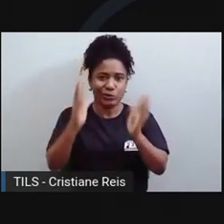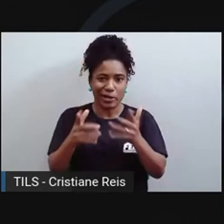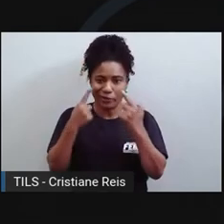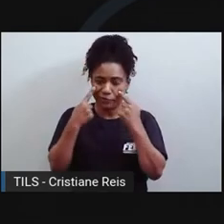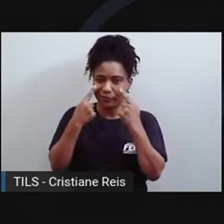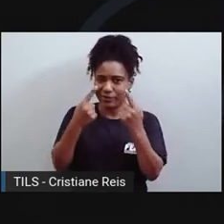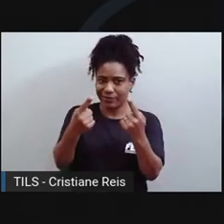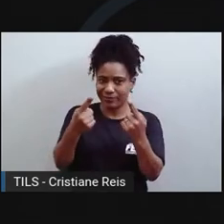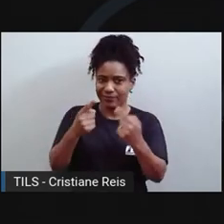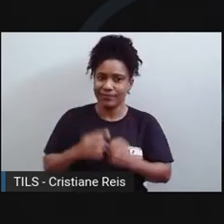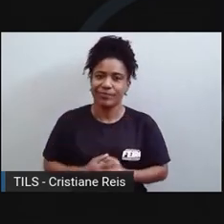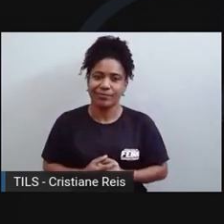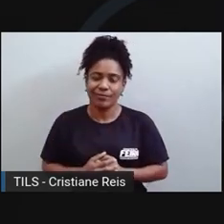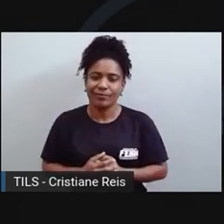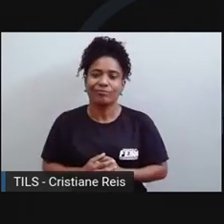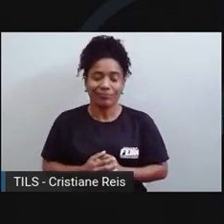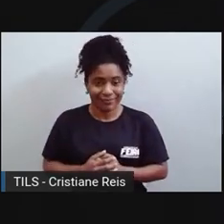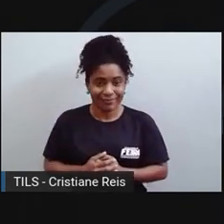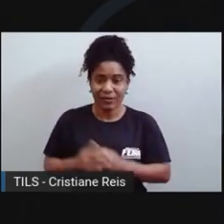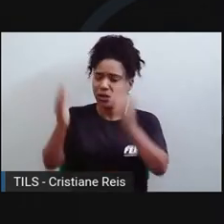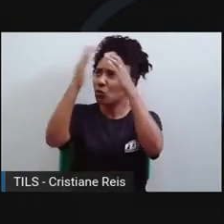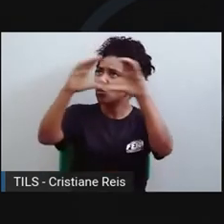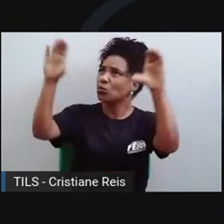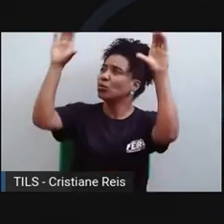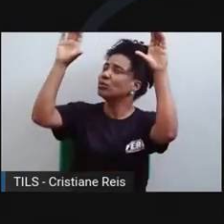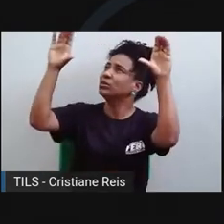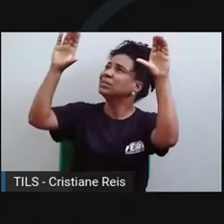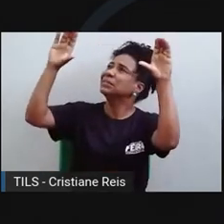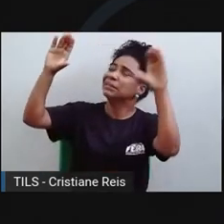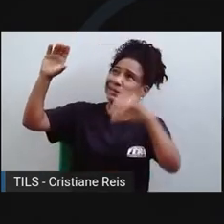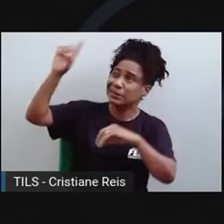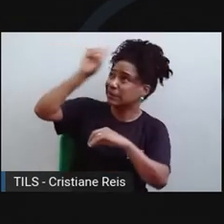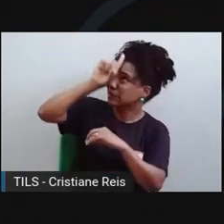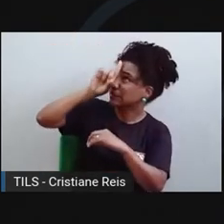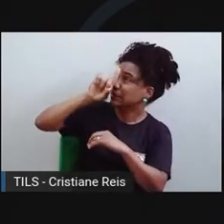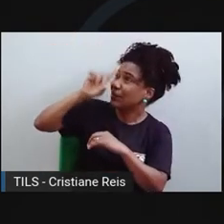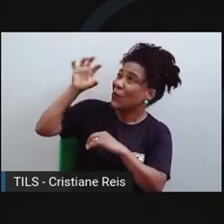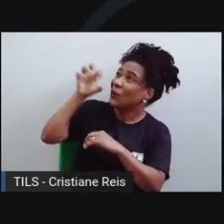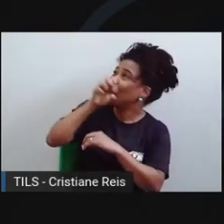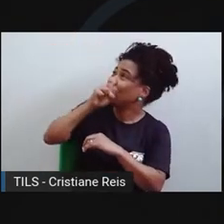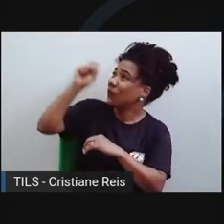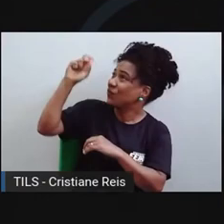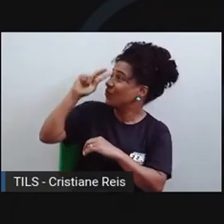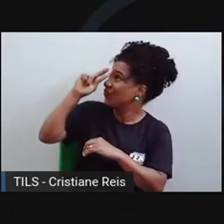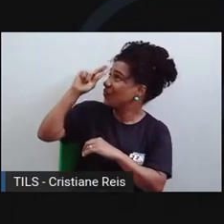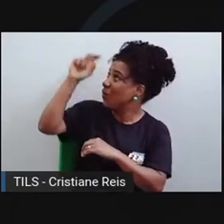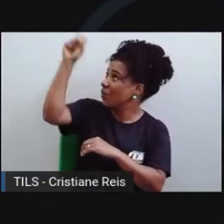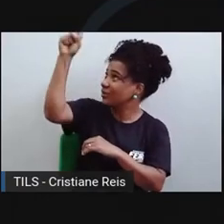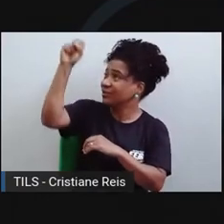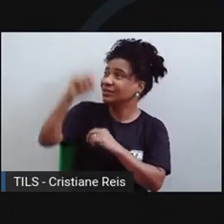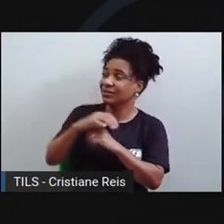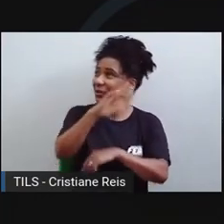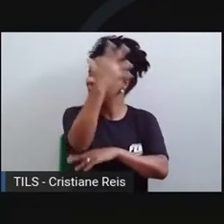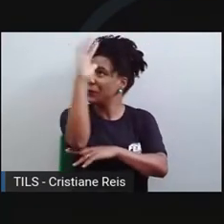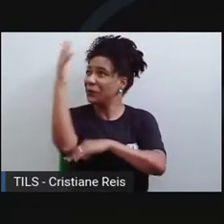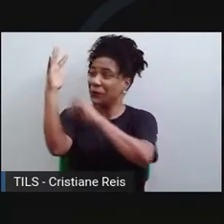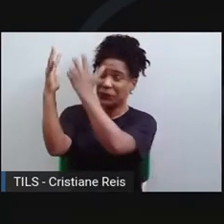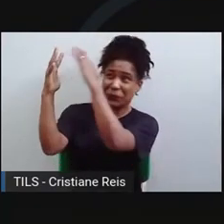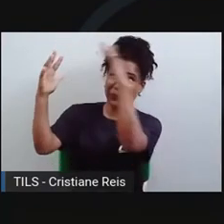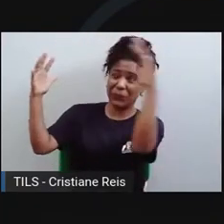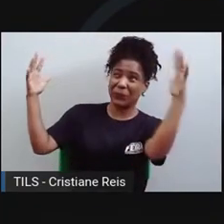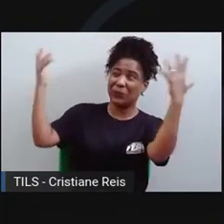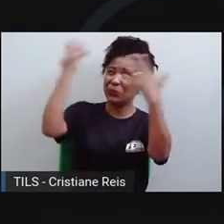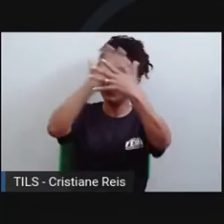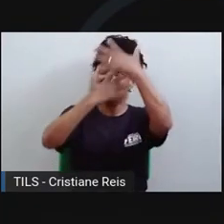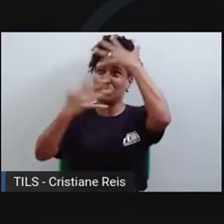O céu ficou cor de laranja em províncias do sul da Turquia por causa dos violentos incêndios florestais. As